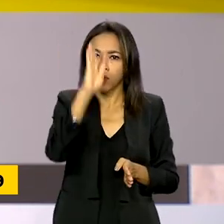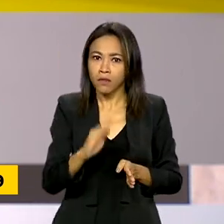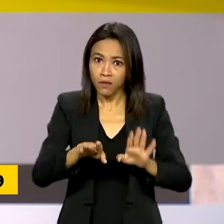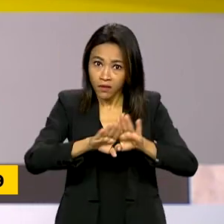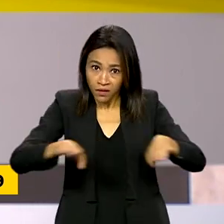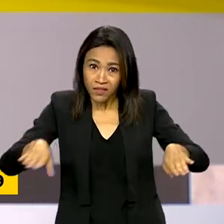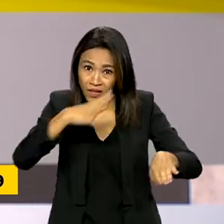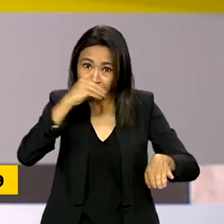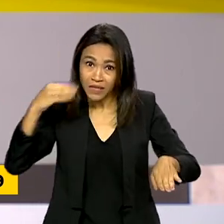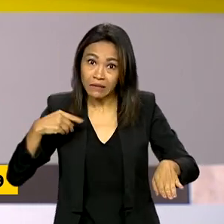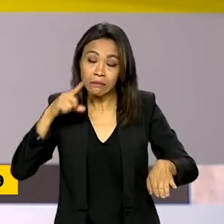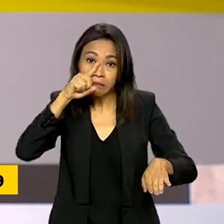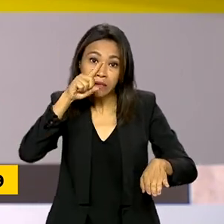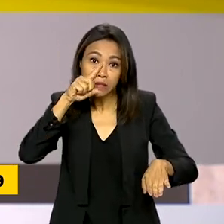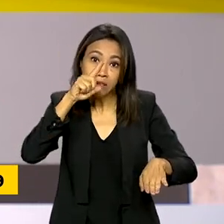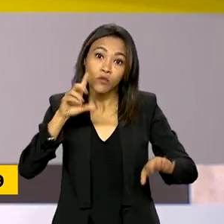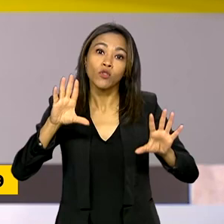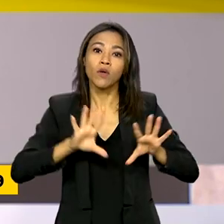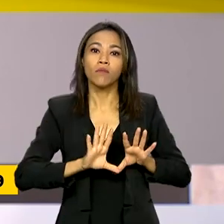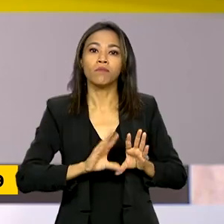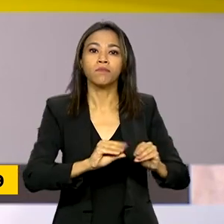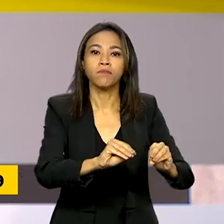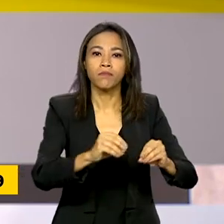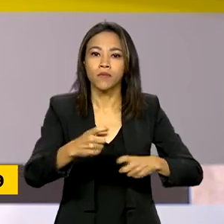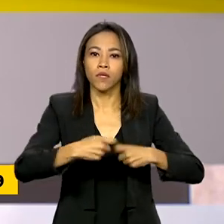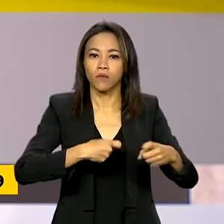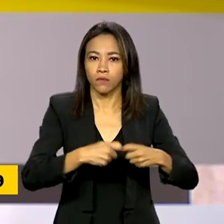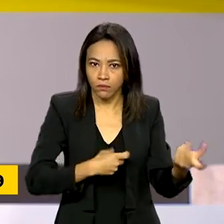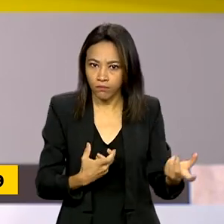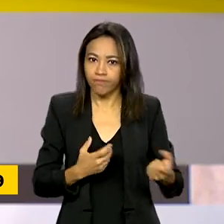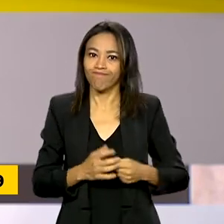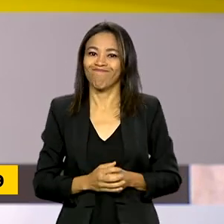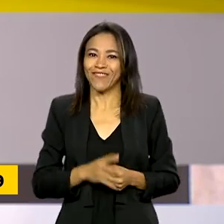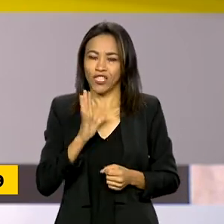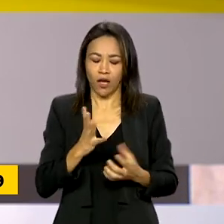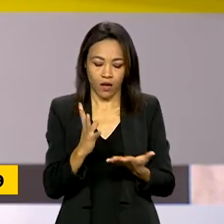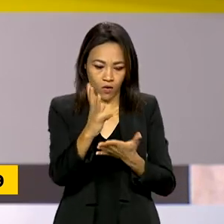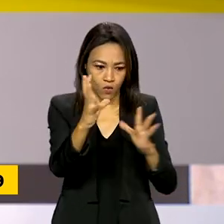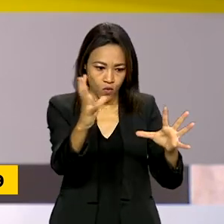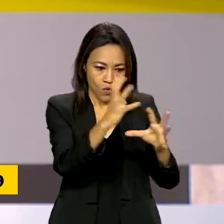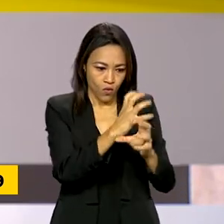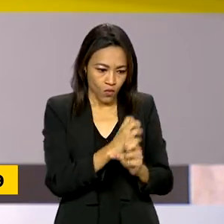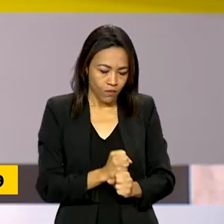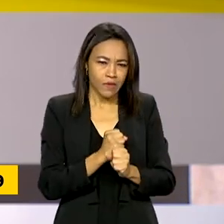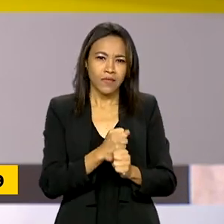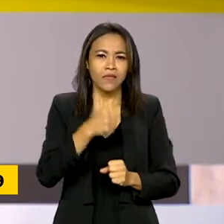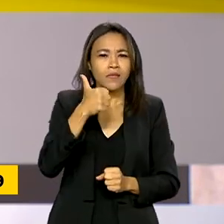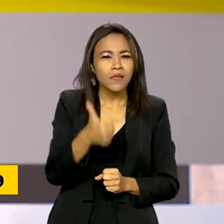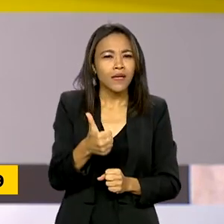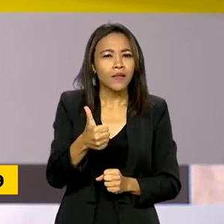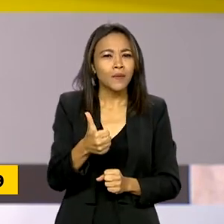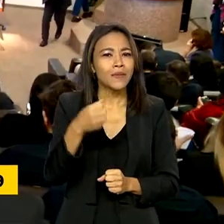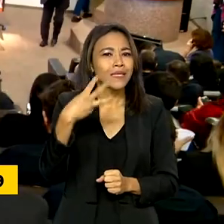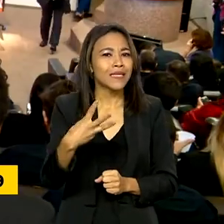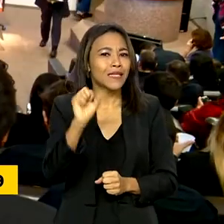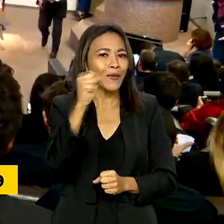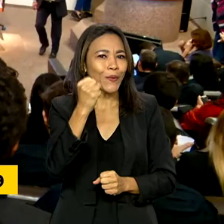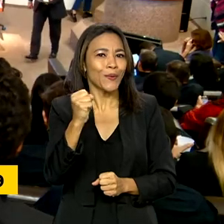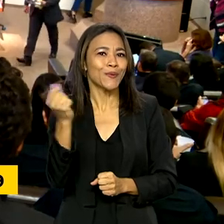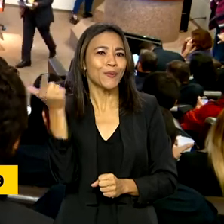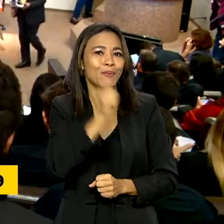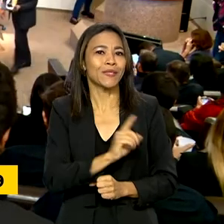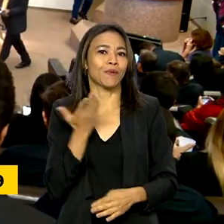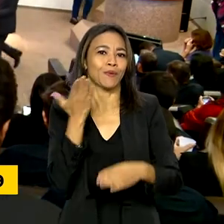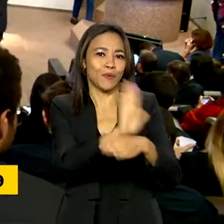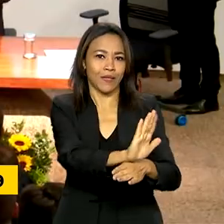adolescentes correm o risco de exploração sexual. A ação já contabiliza 138 resgates. O